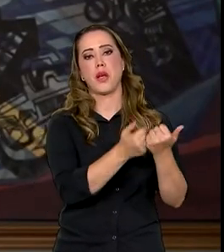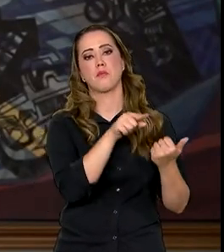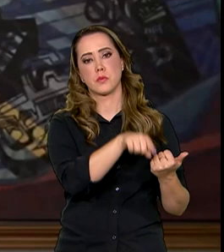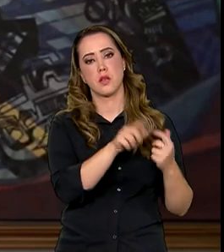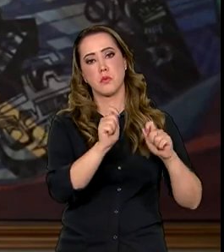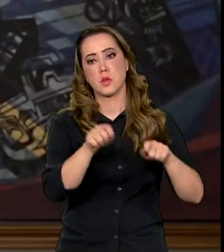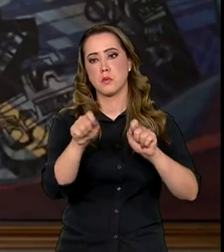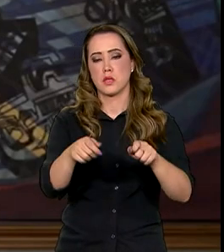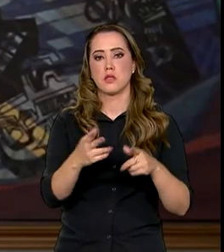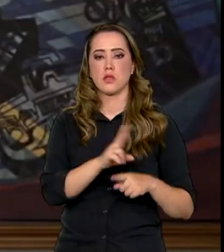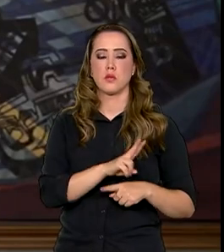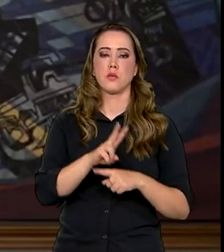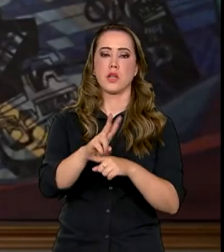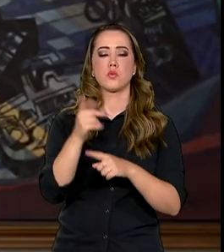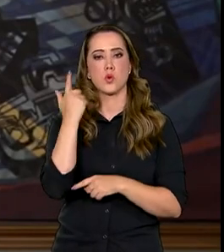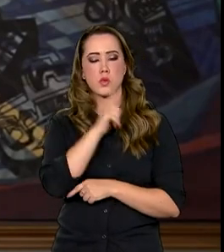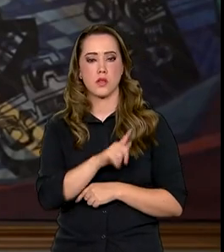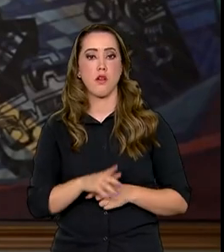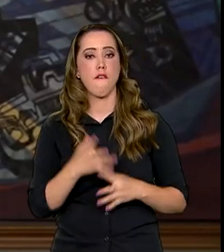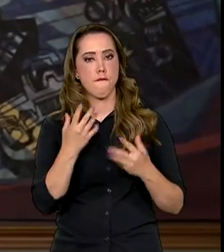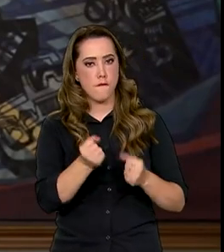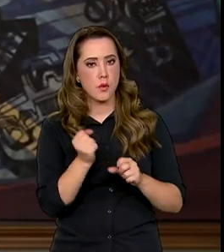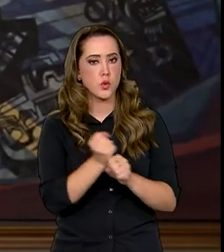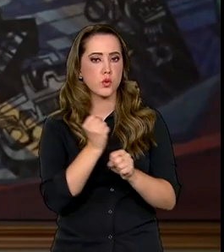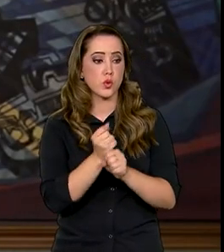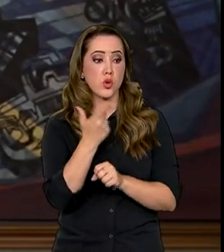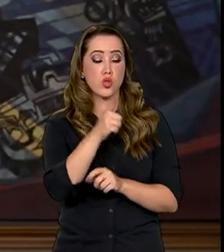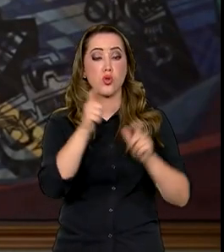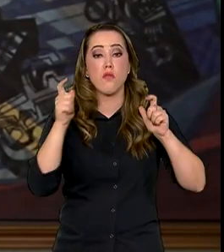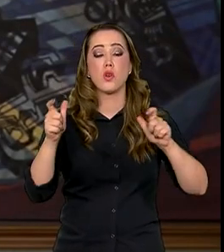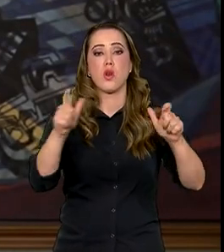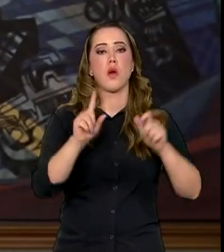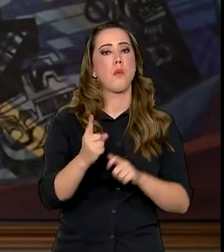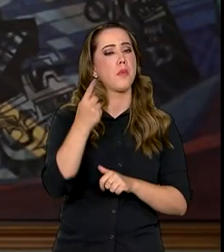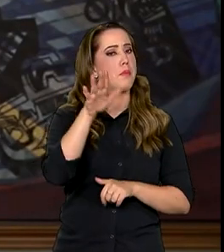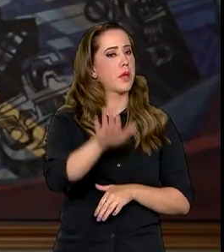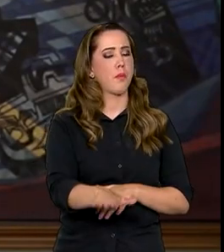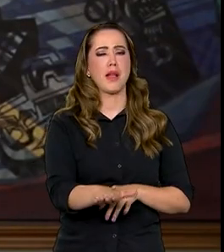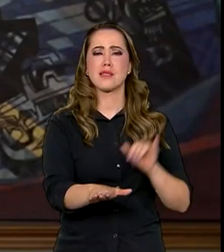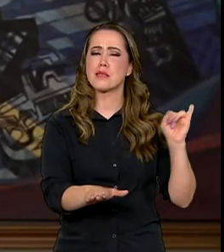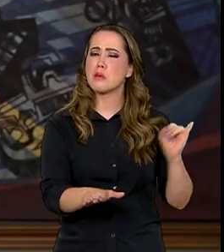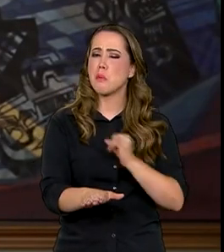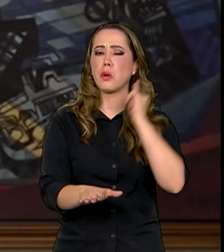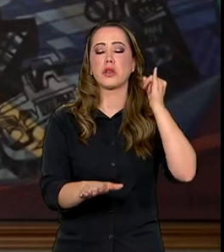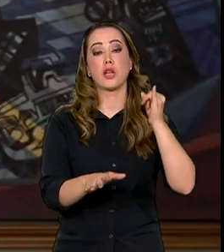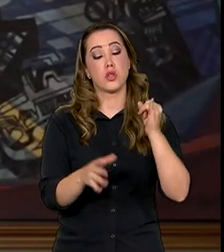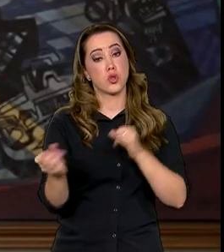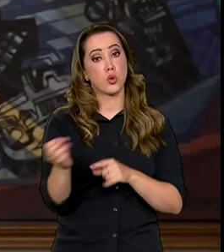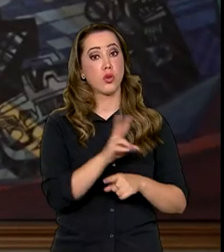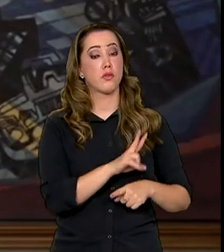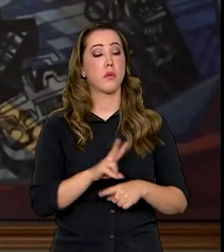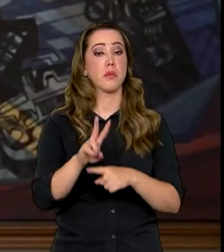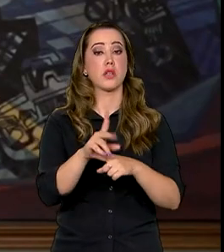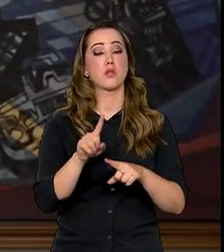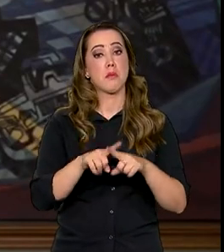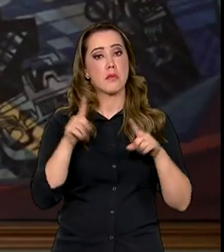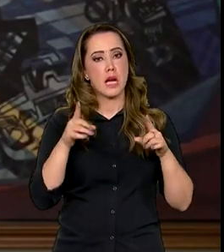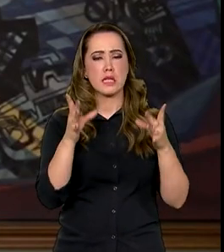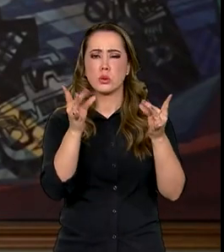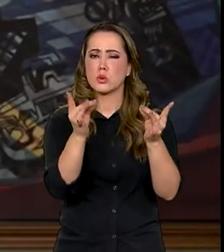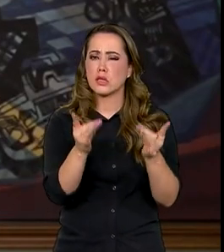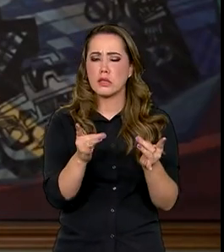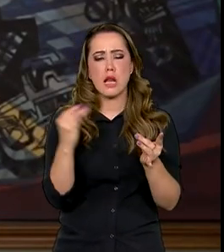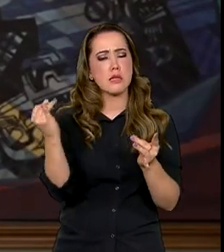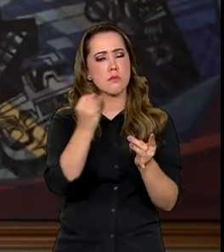e permitir que o crédito seja acionado. Vamos reconstruir a economia local. É um primeiro passo muito importante. É uma linha nova, mas as condições mais